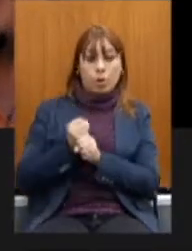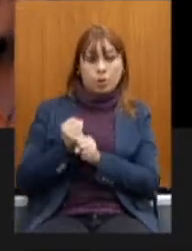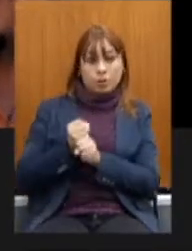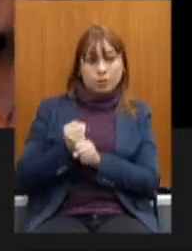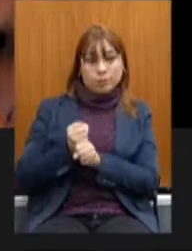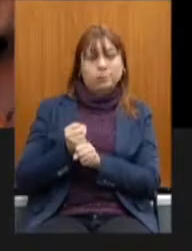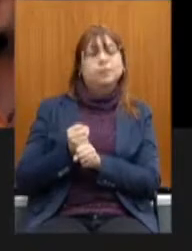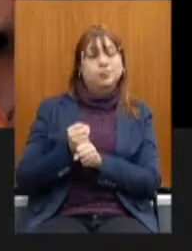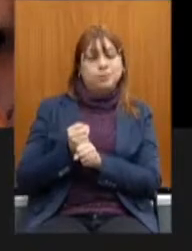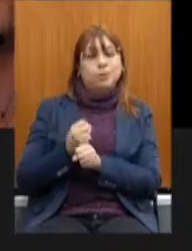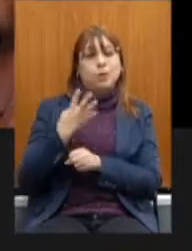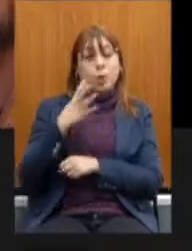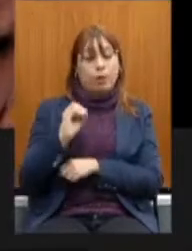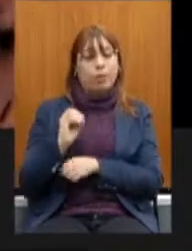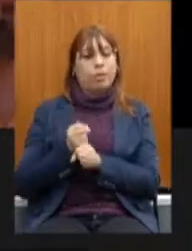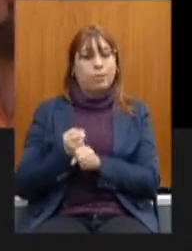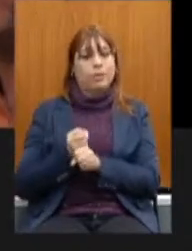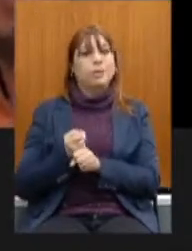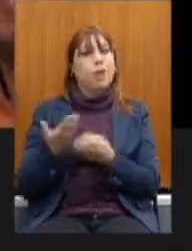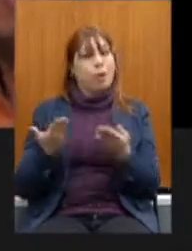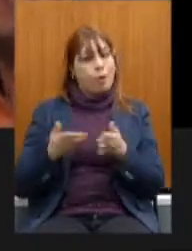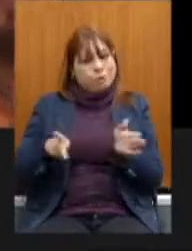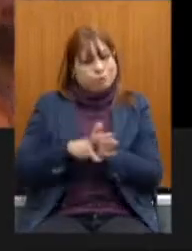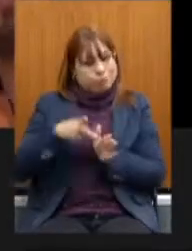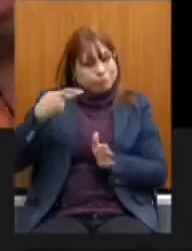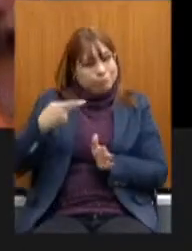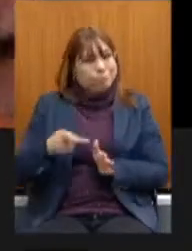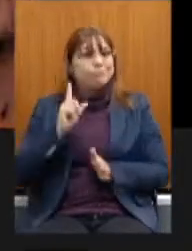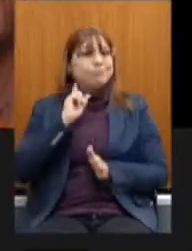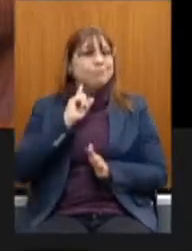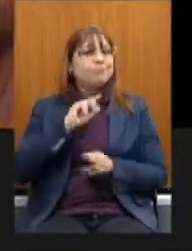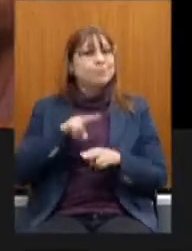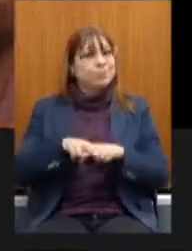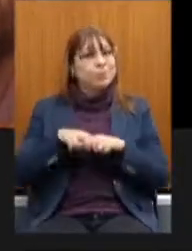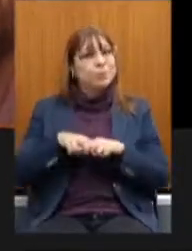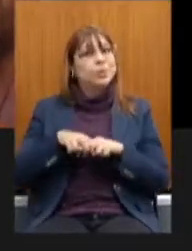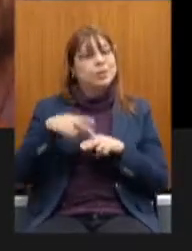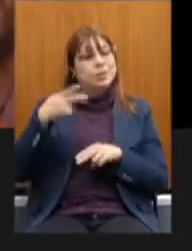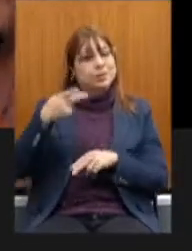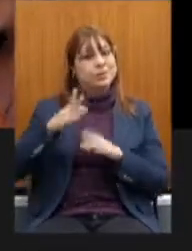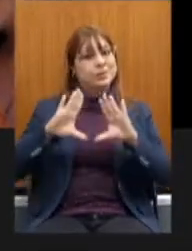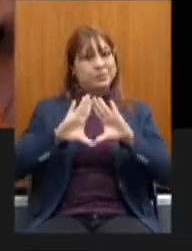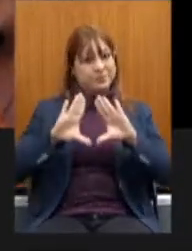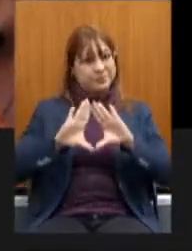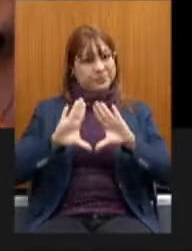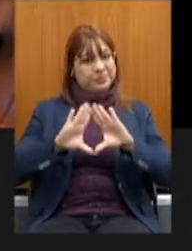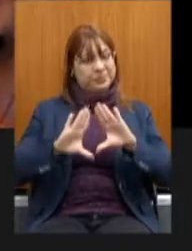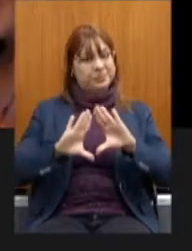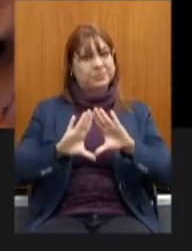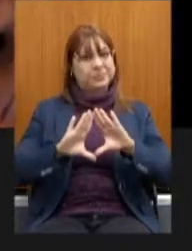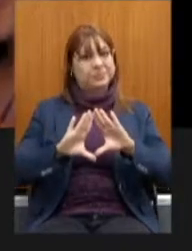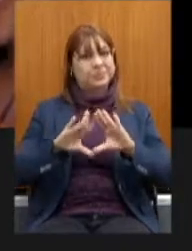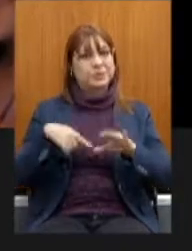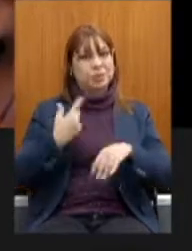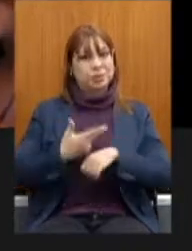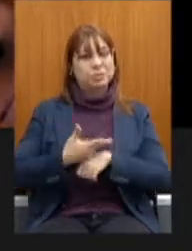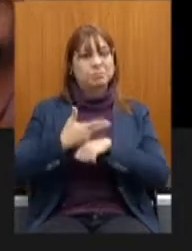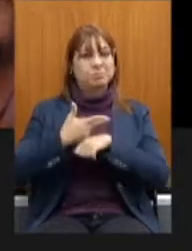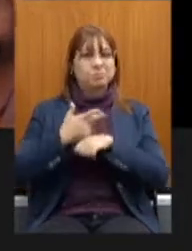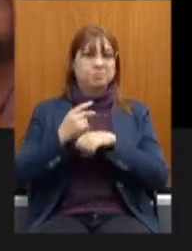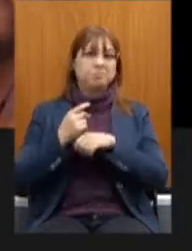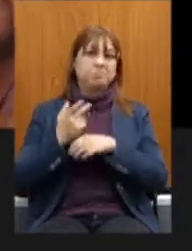o patrimônio histórico e cultural do estado de Minas Gerais graças a essa casa. A gente teve esse título ano passado.